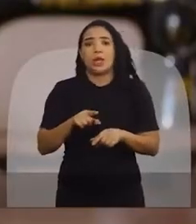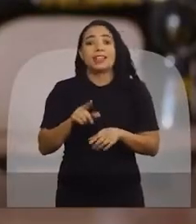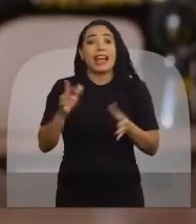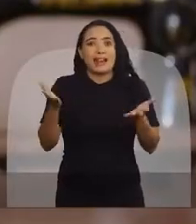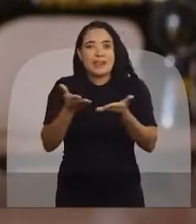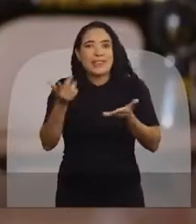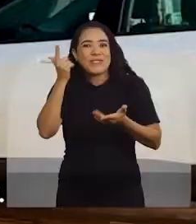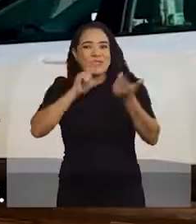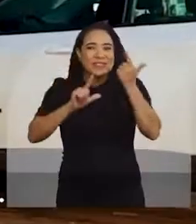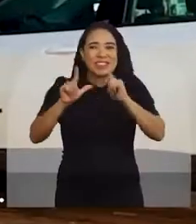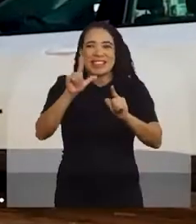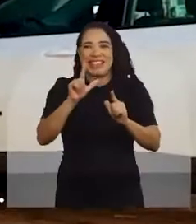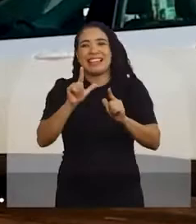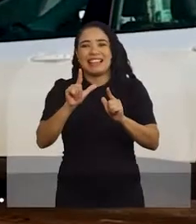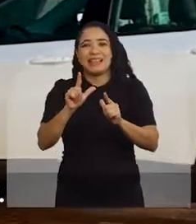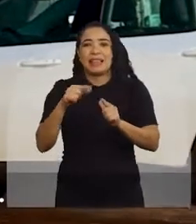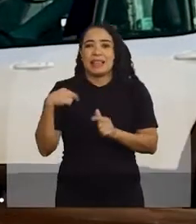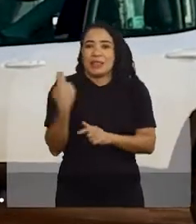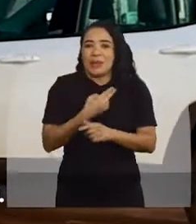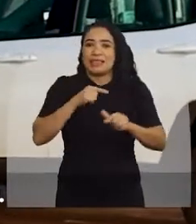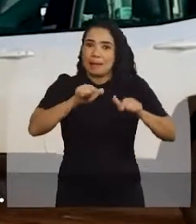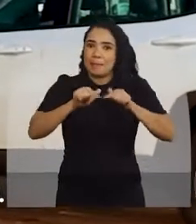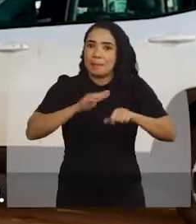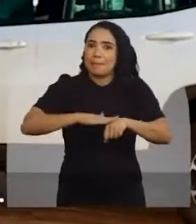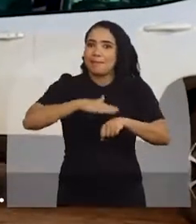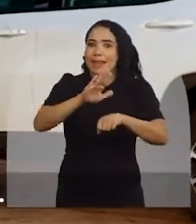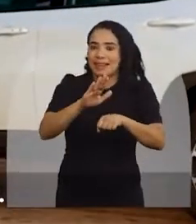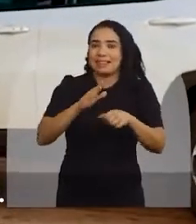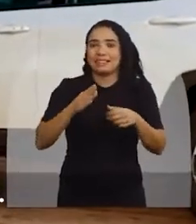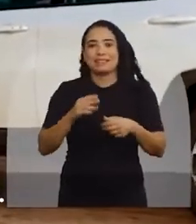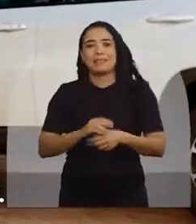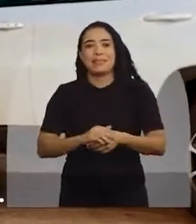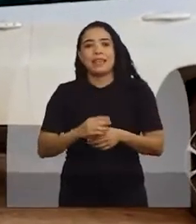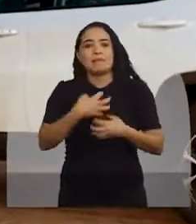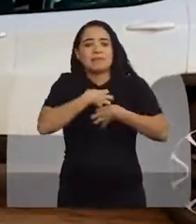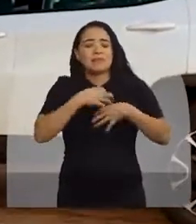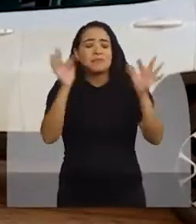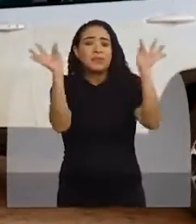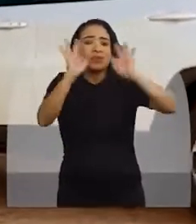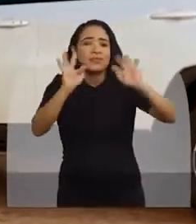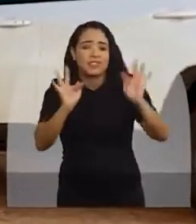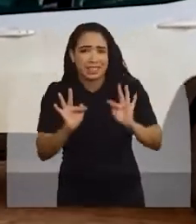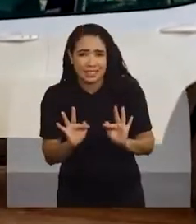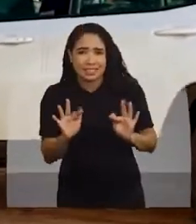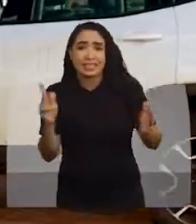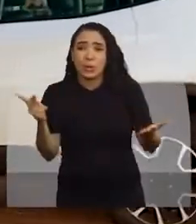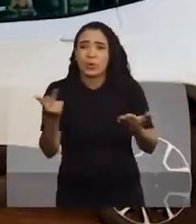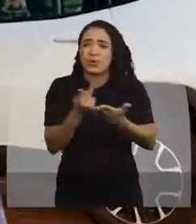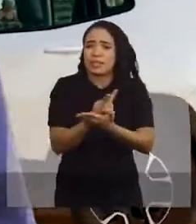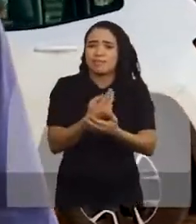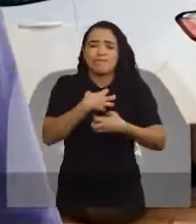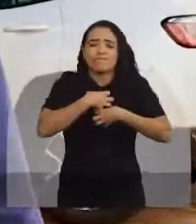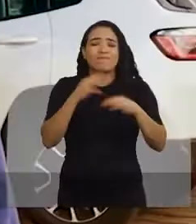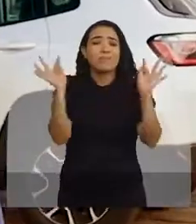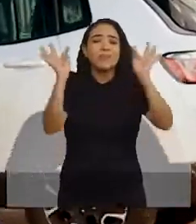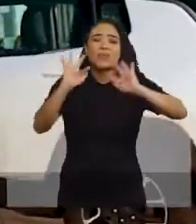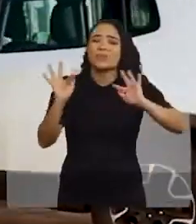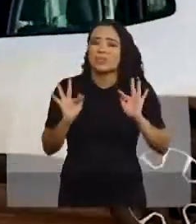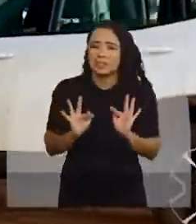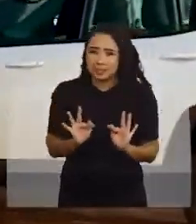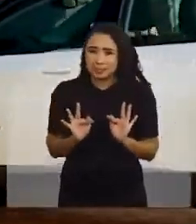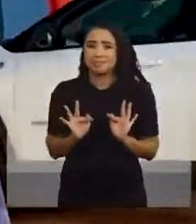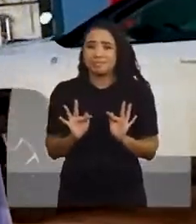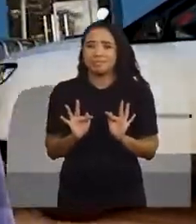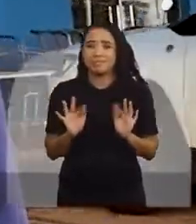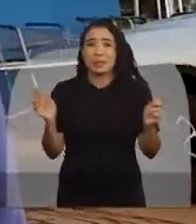para nós. Fico muito feliz de ver isso acontecendo, fico muito feliz de poder fazer